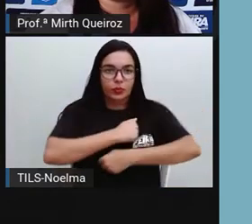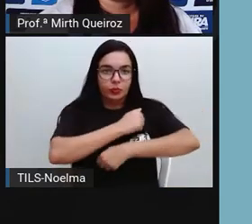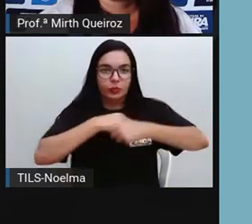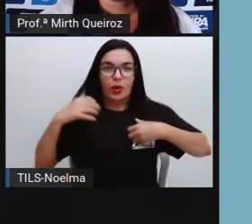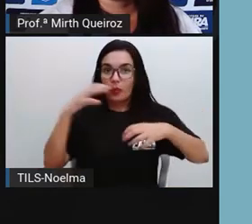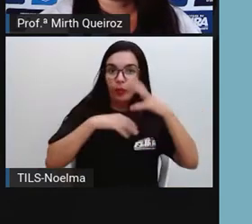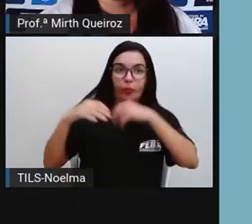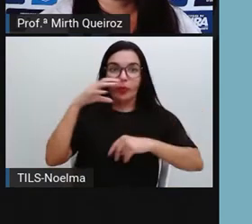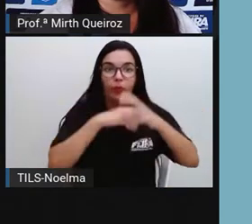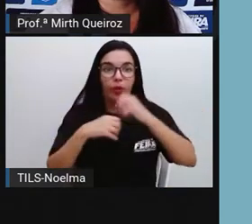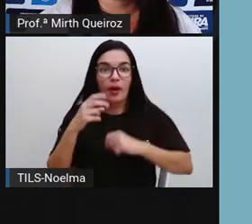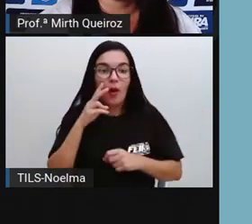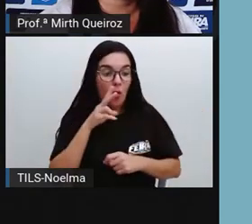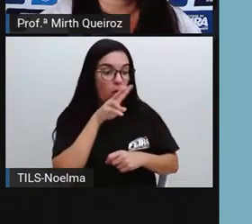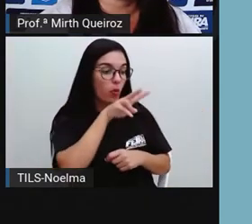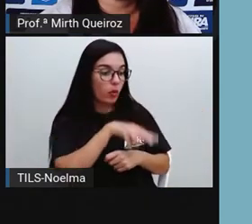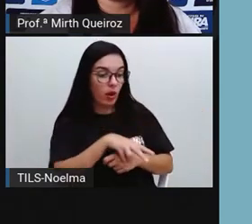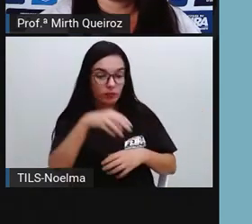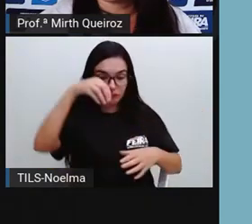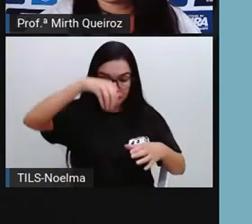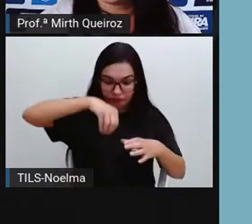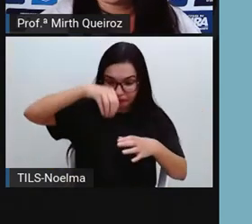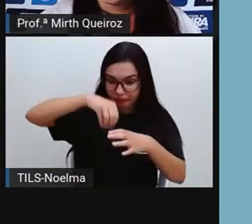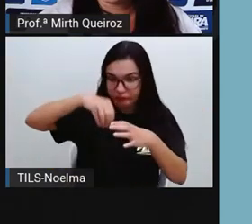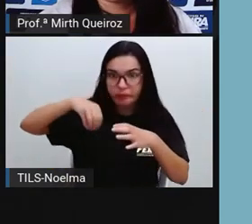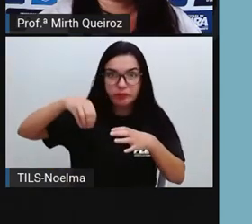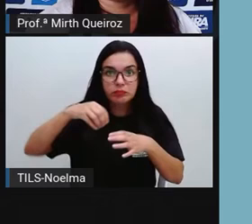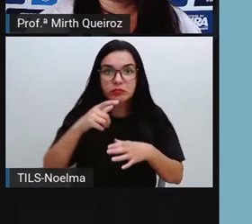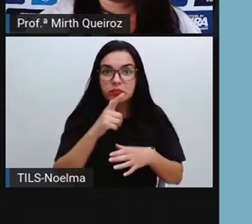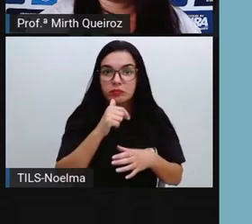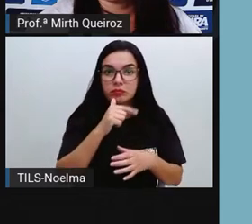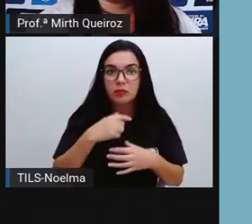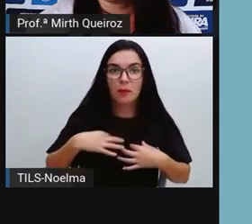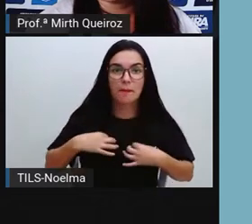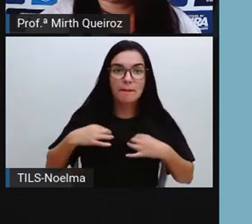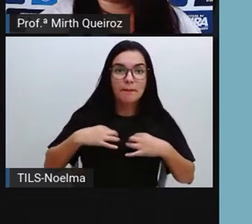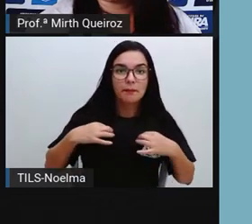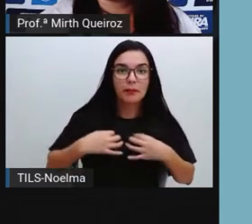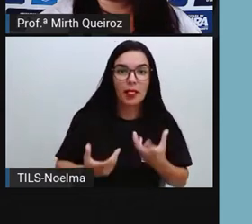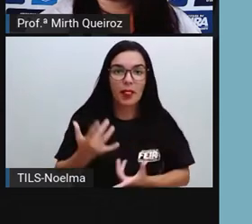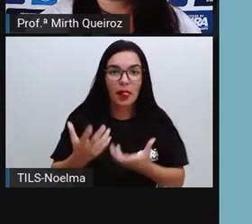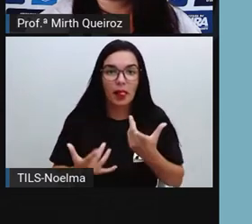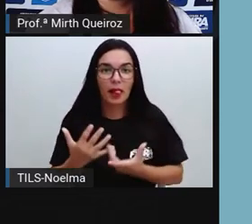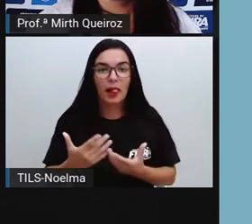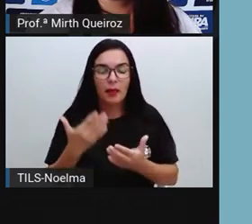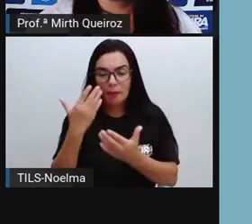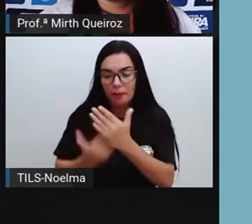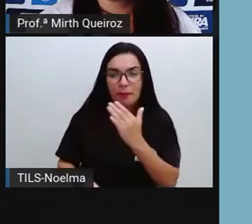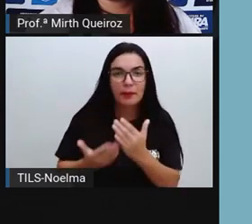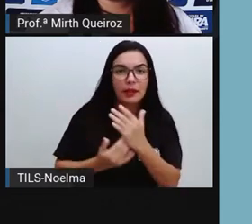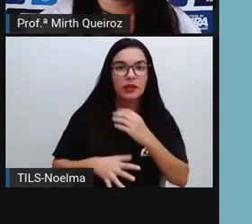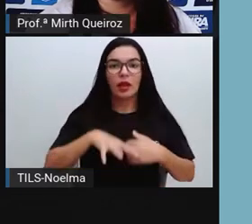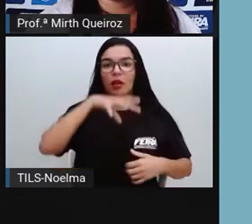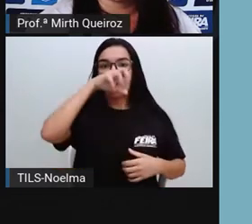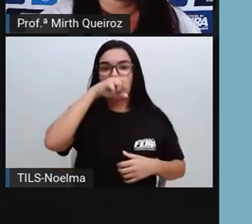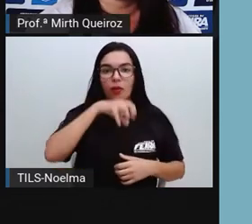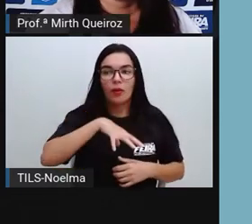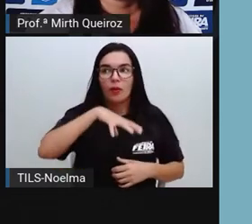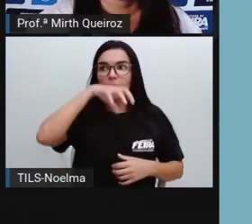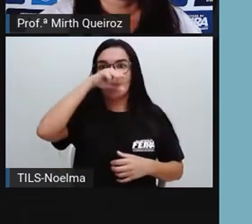caldeirão, viu com espanto um monte de estopa a ferver. O coitado perdeu o fôlego, pensando que se havia